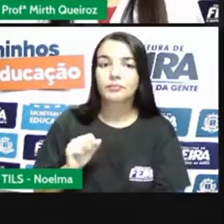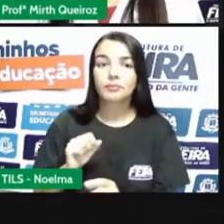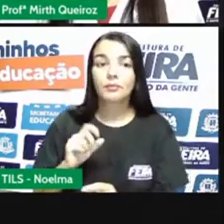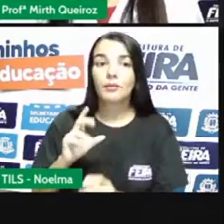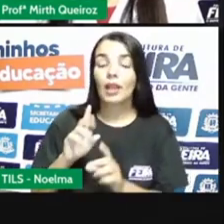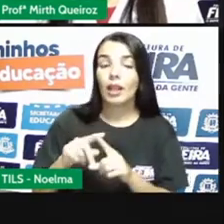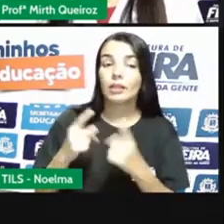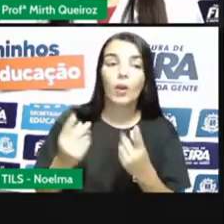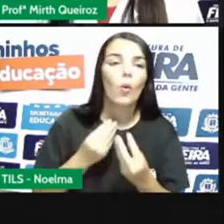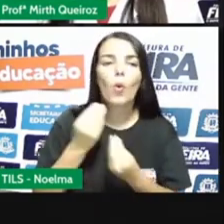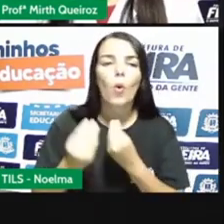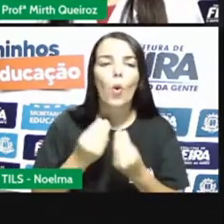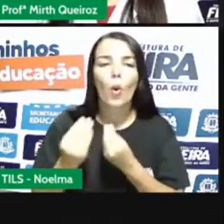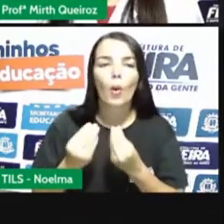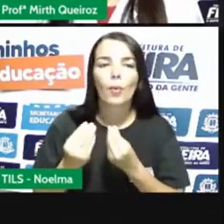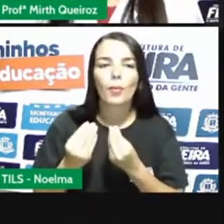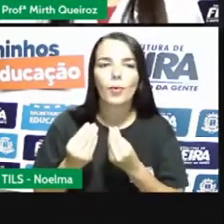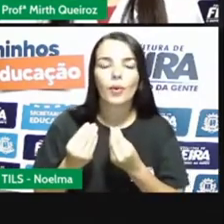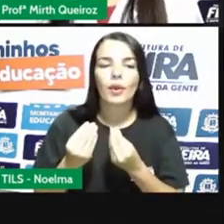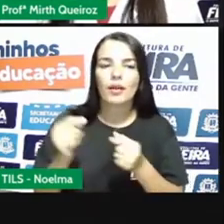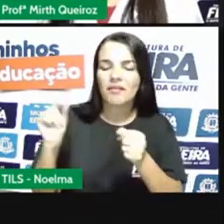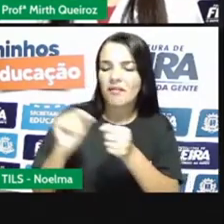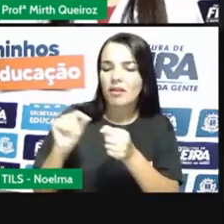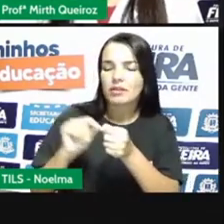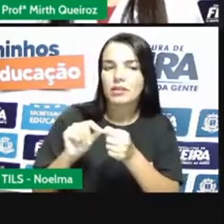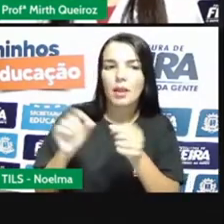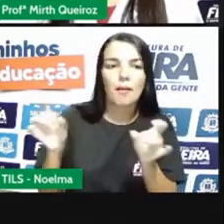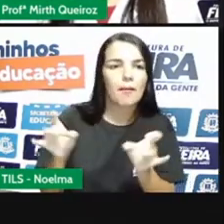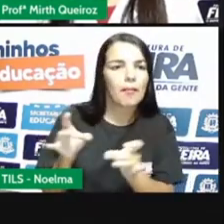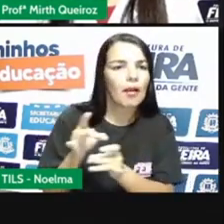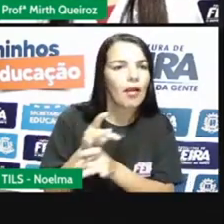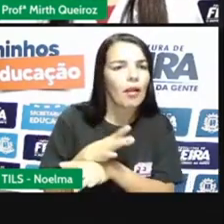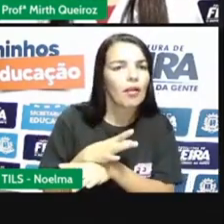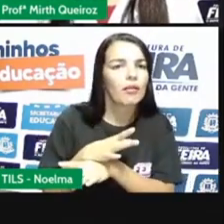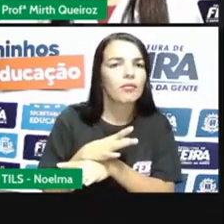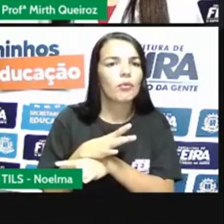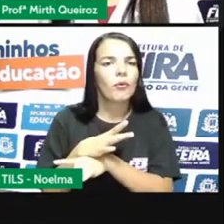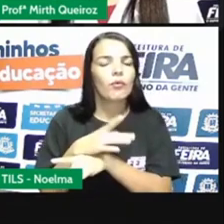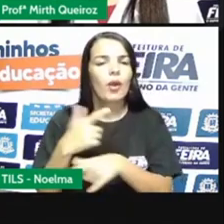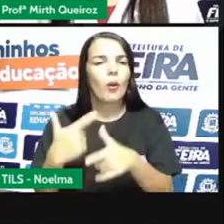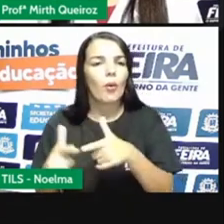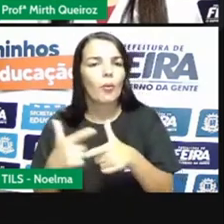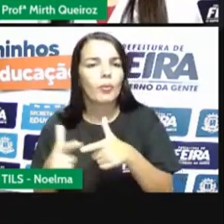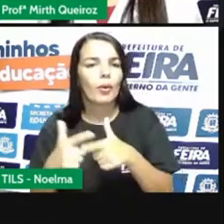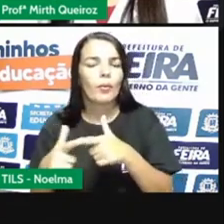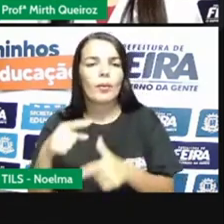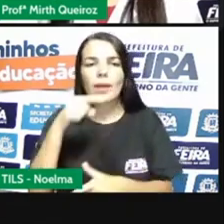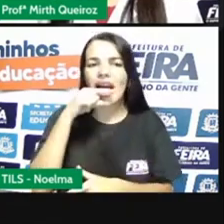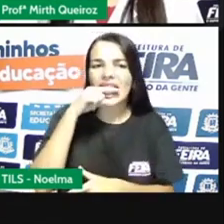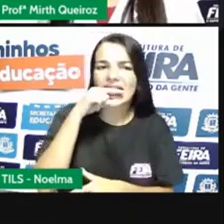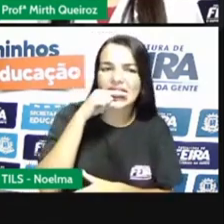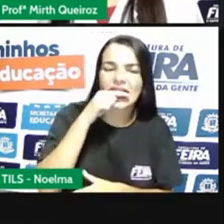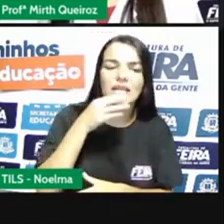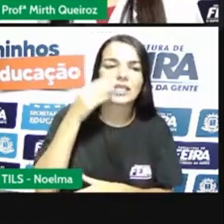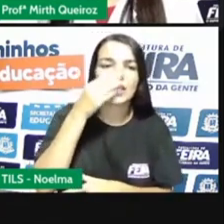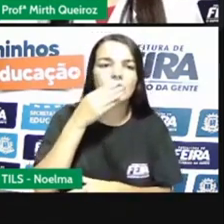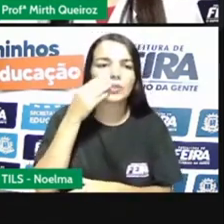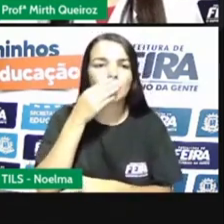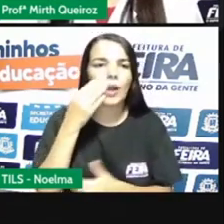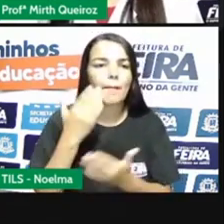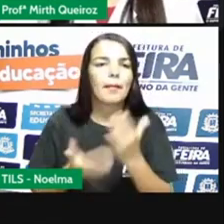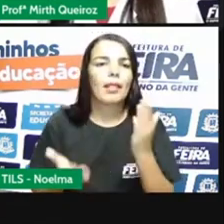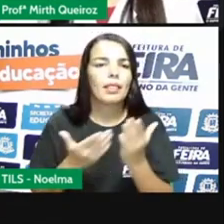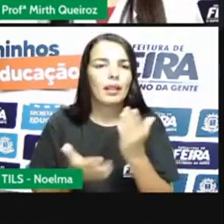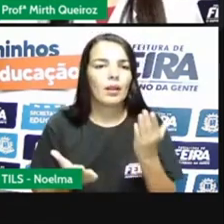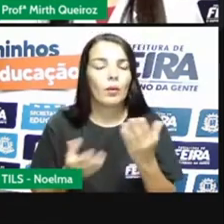que Portugal iria resolver essa crise econômica, né? Já que ele tinha perdido o monopólio aí da cana-de